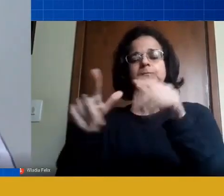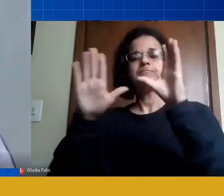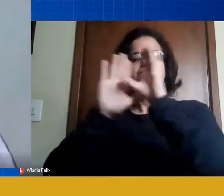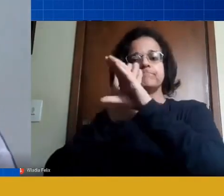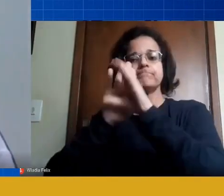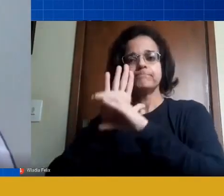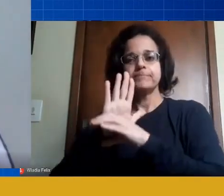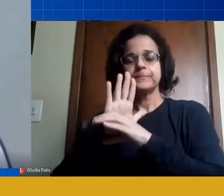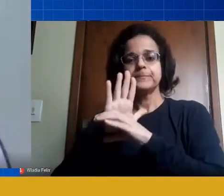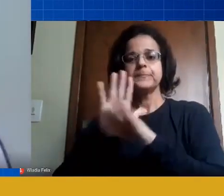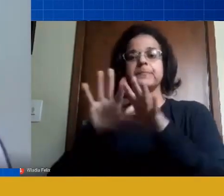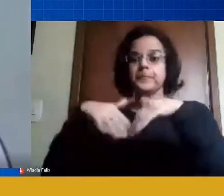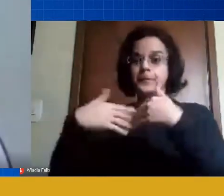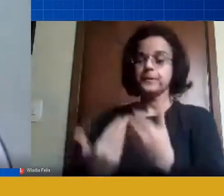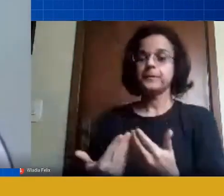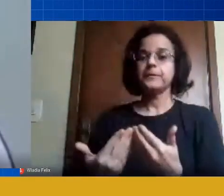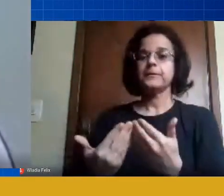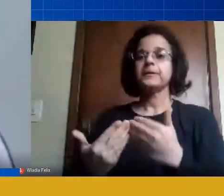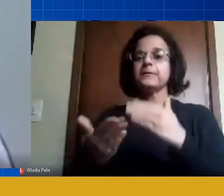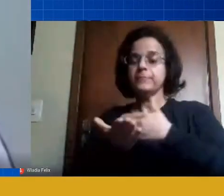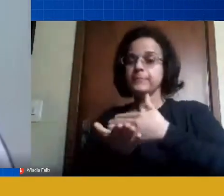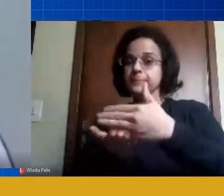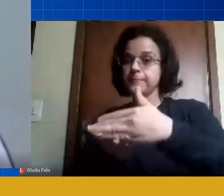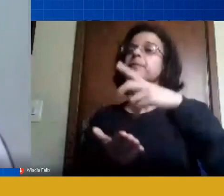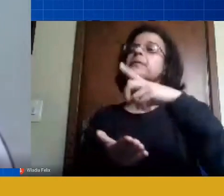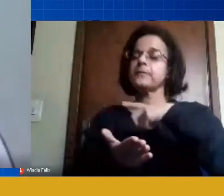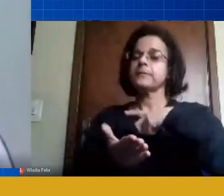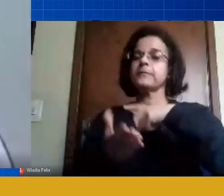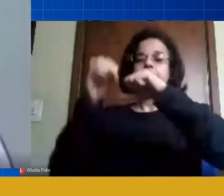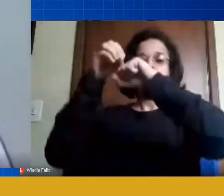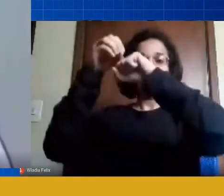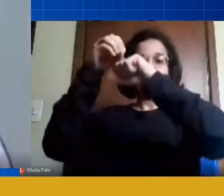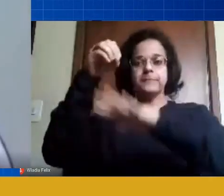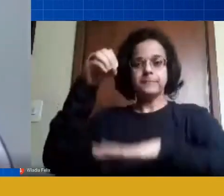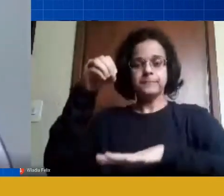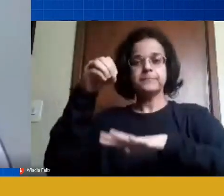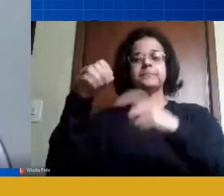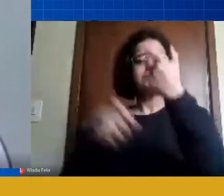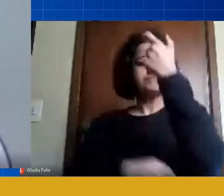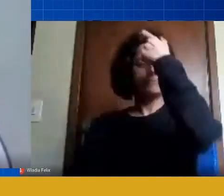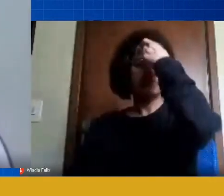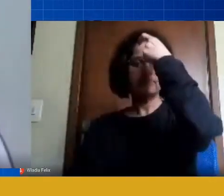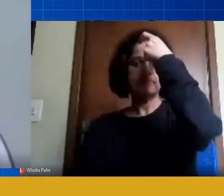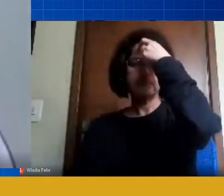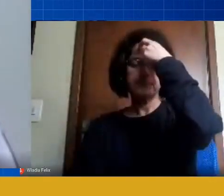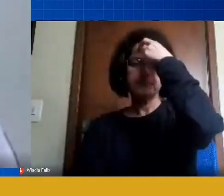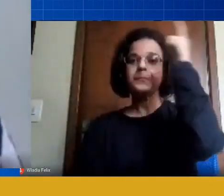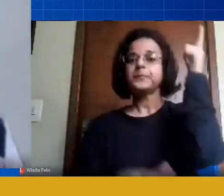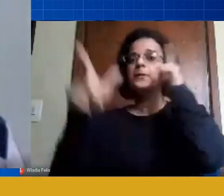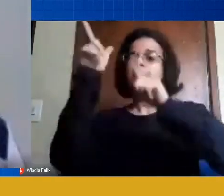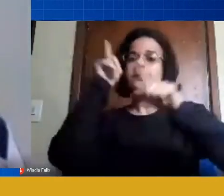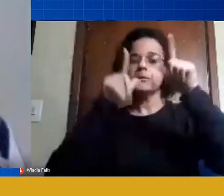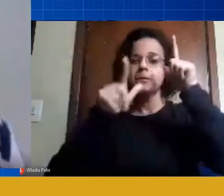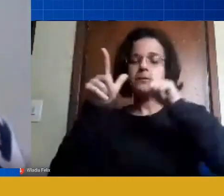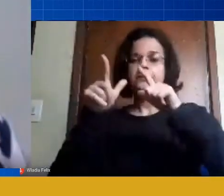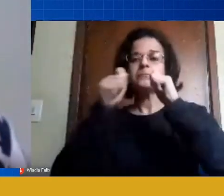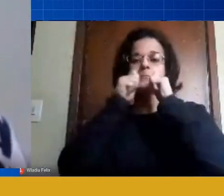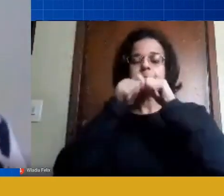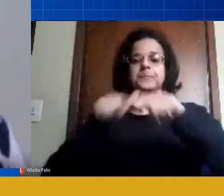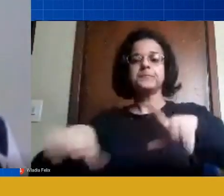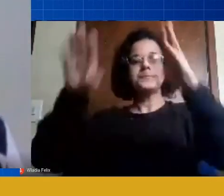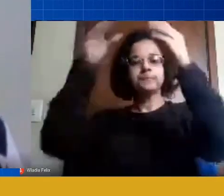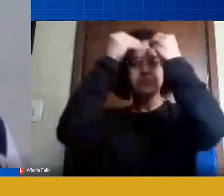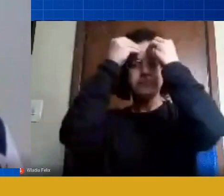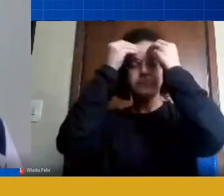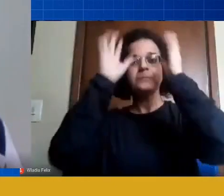assim que dali para frente ela tem uma estrutura cognitiva para que consiga através de uma linguagem já